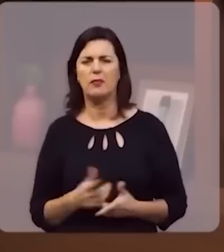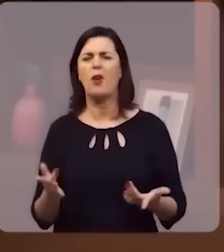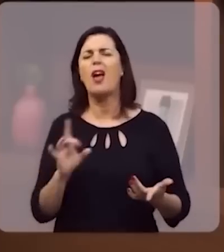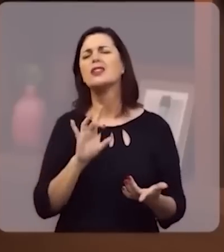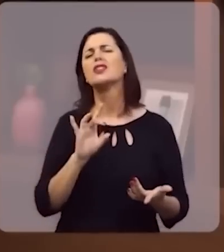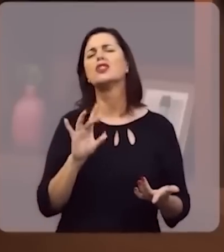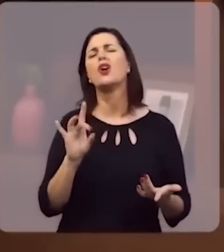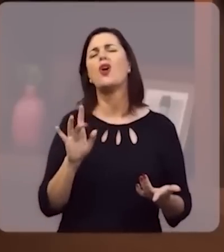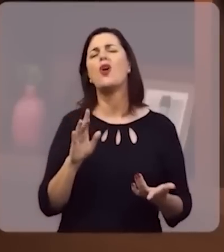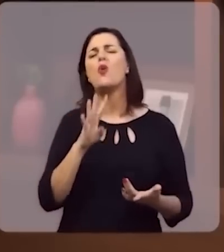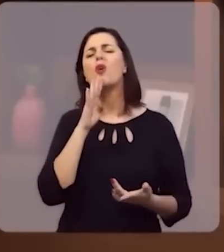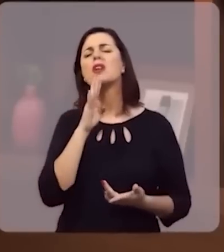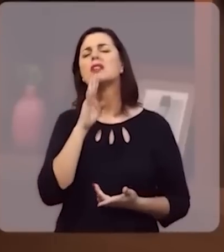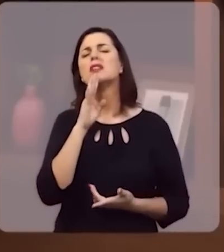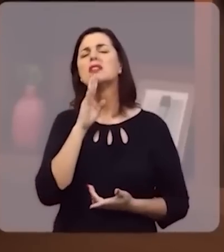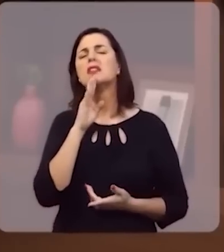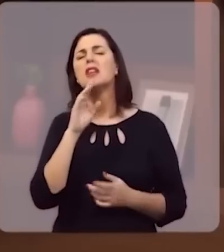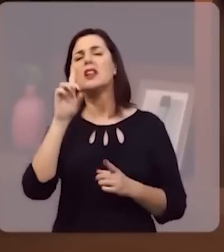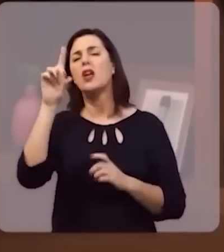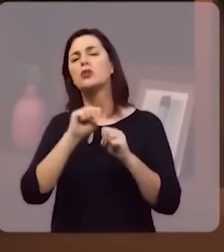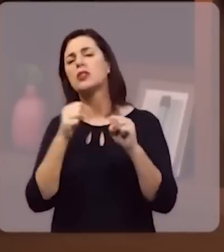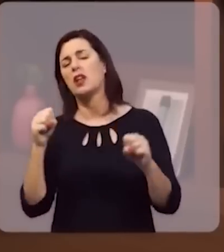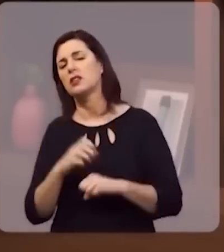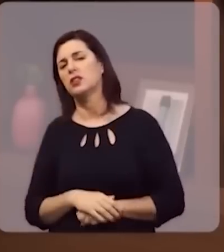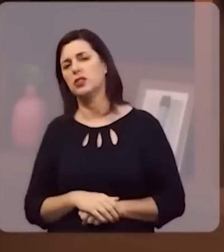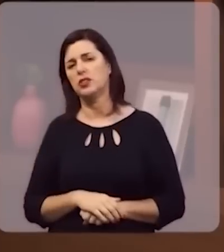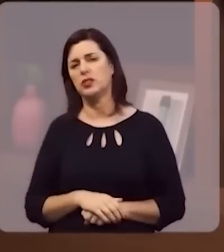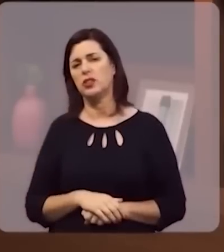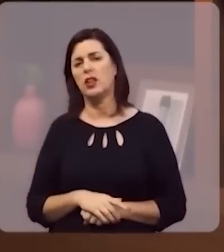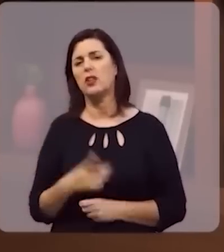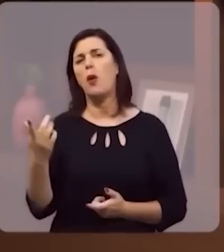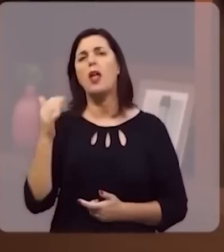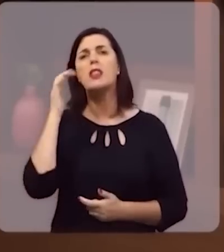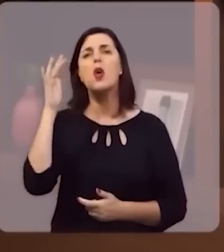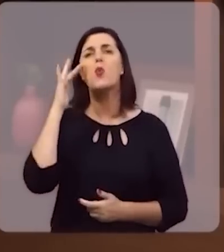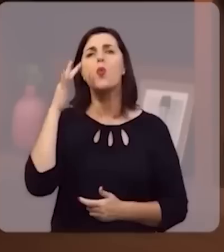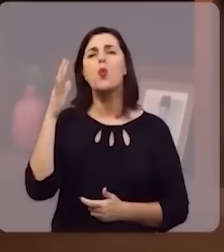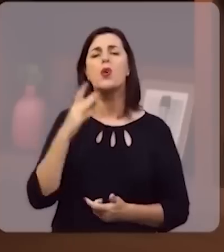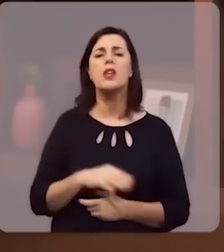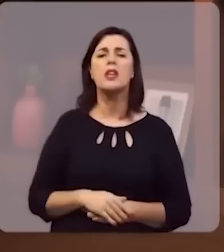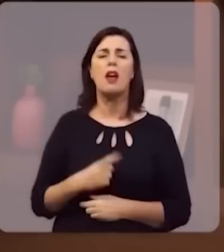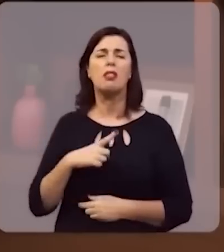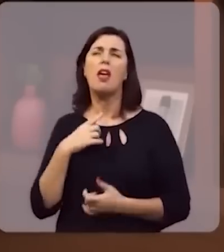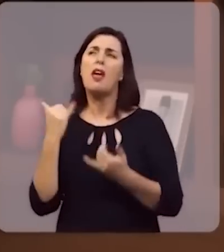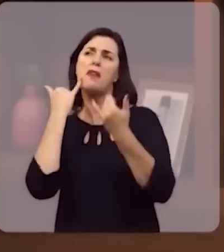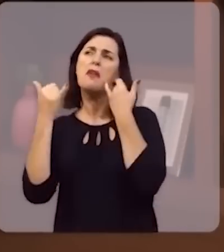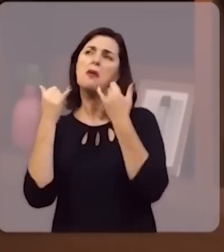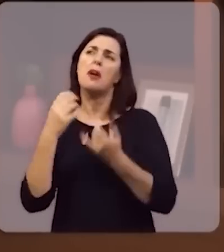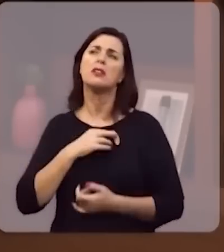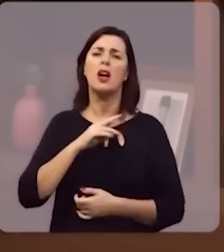Não basta apenas conhecer a grandeza desse Deus. Não basta apenas teoricamente ter essas informações.